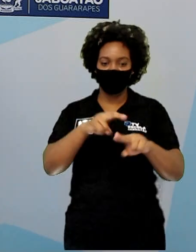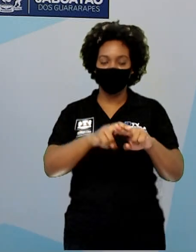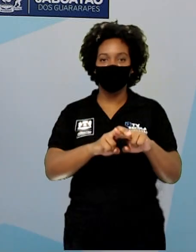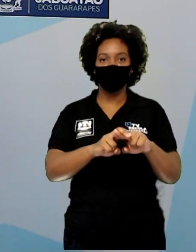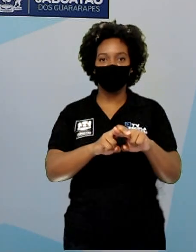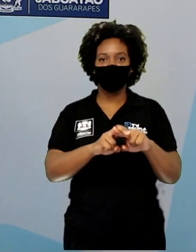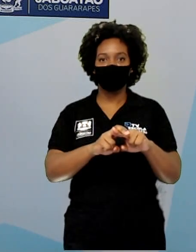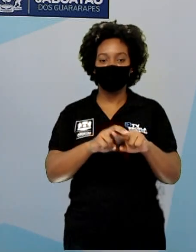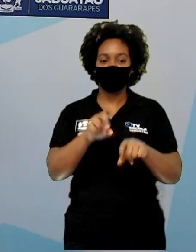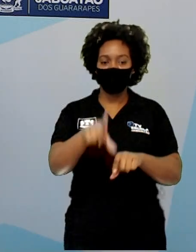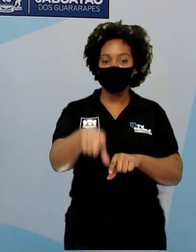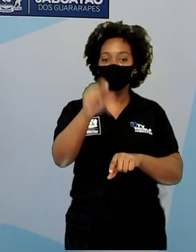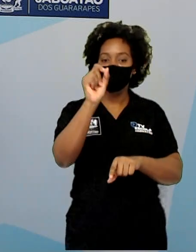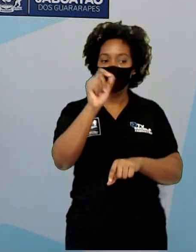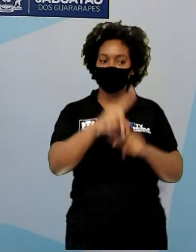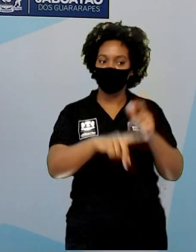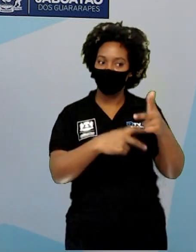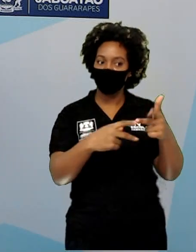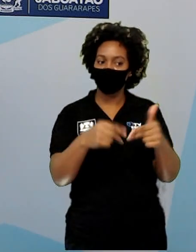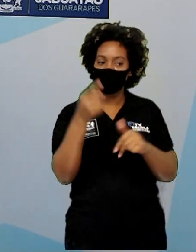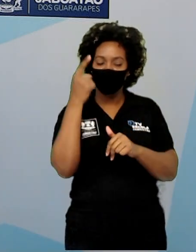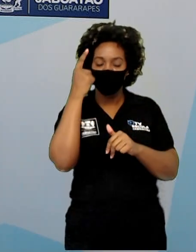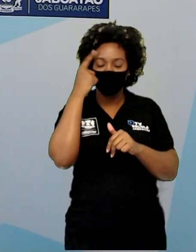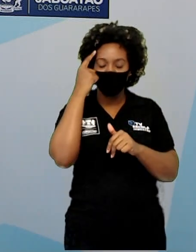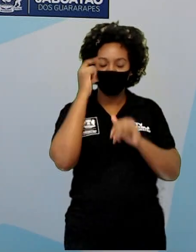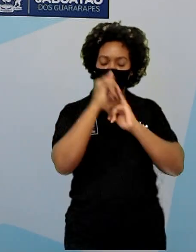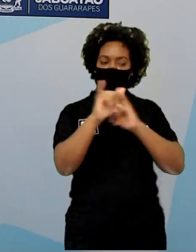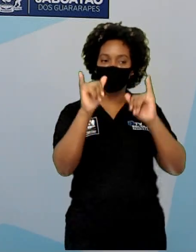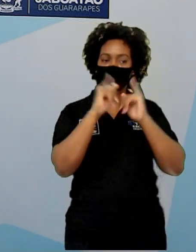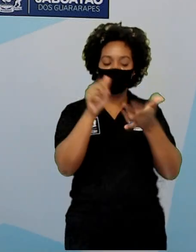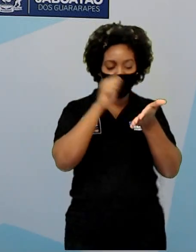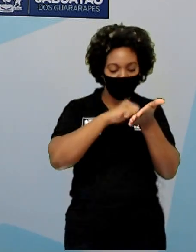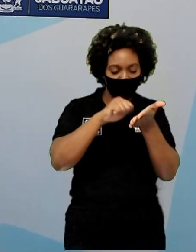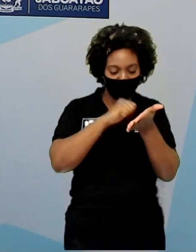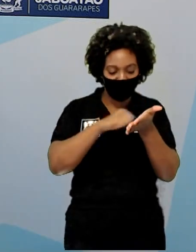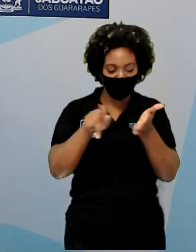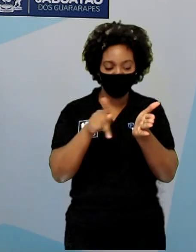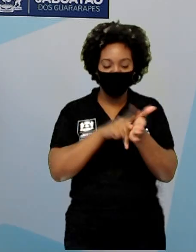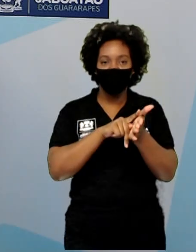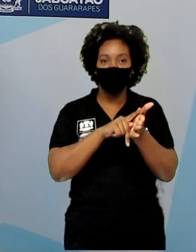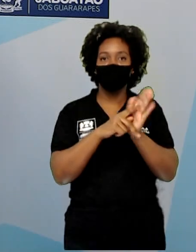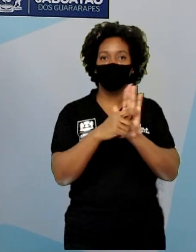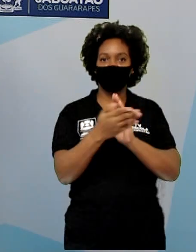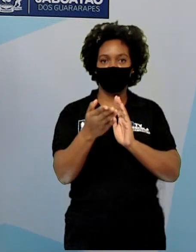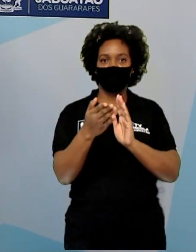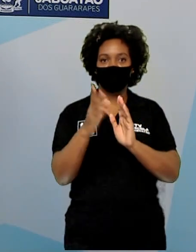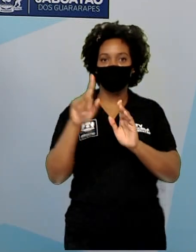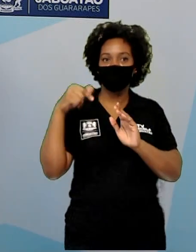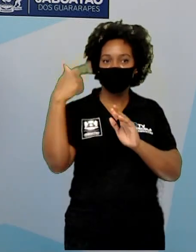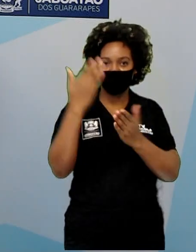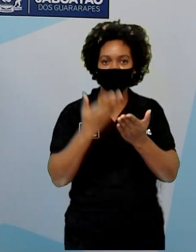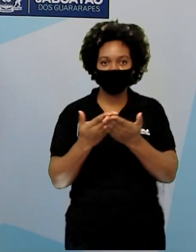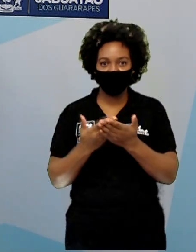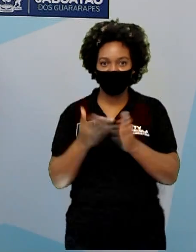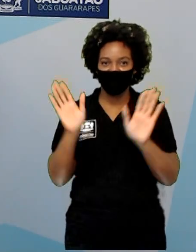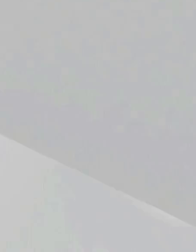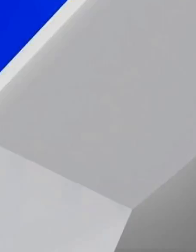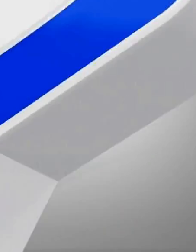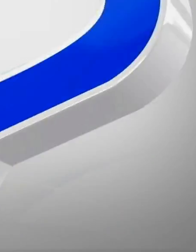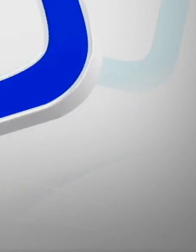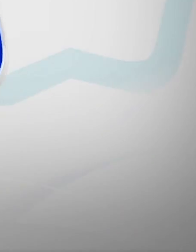objeto, pensam num anúncio e escrevam no caderno de vocês. Eu aguardo todos na nossa próxima aula. Tchau!